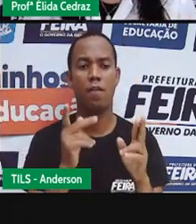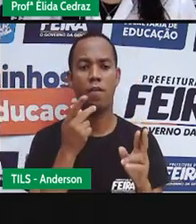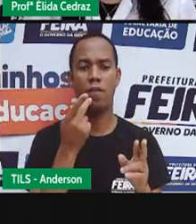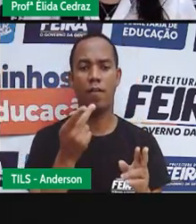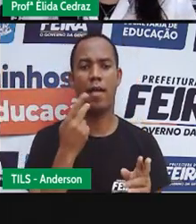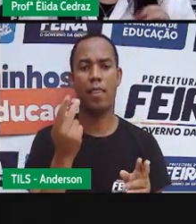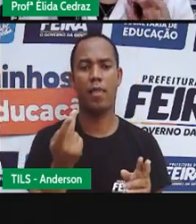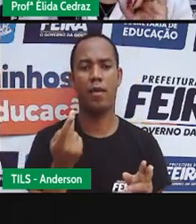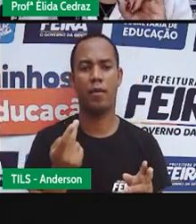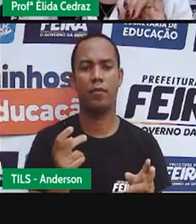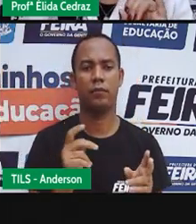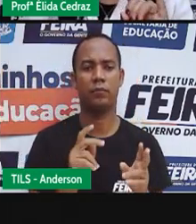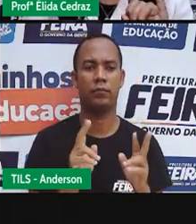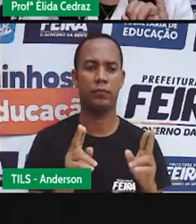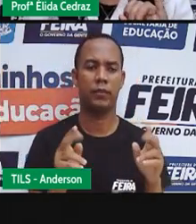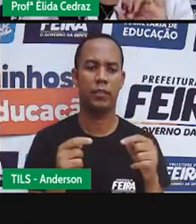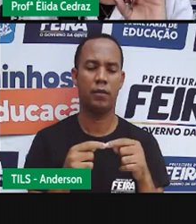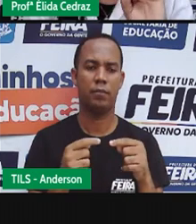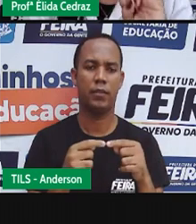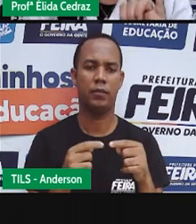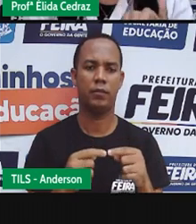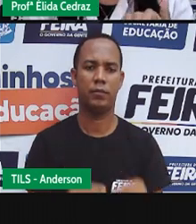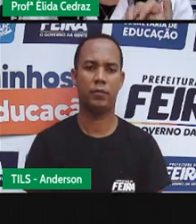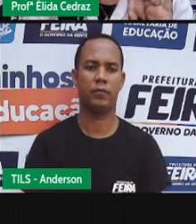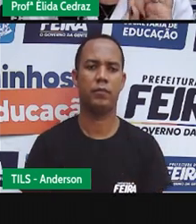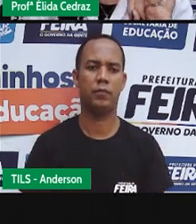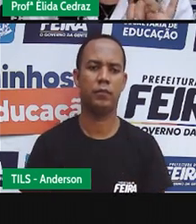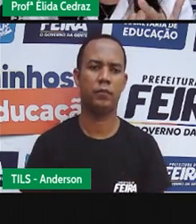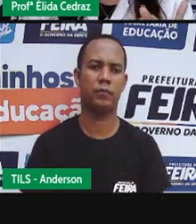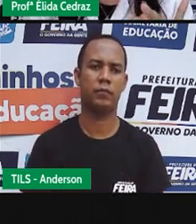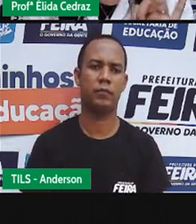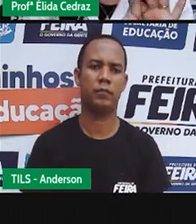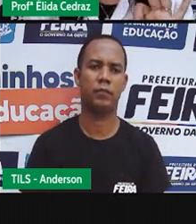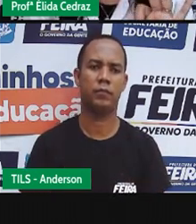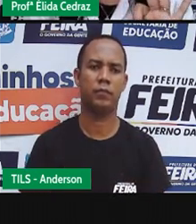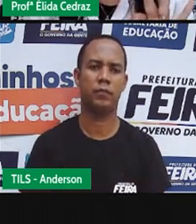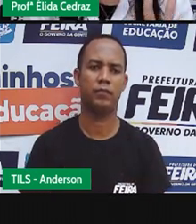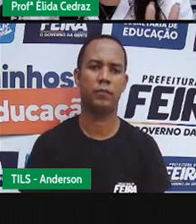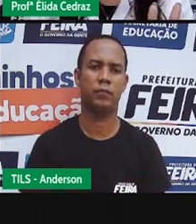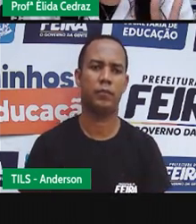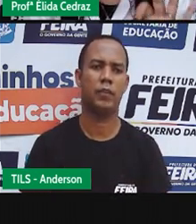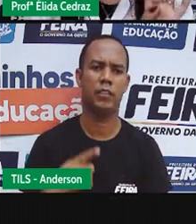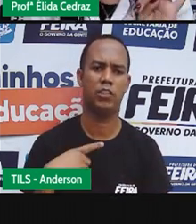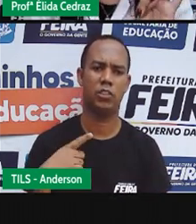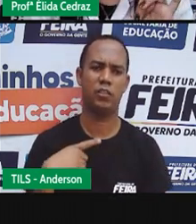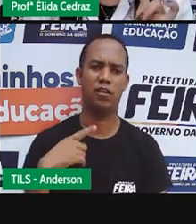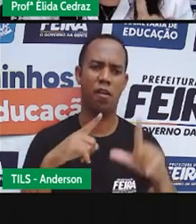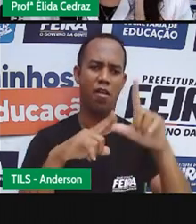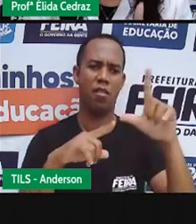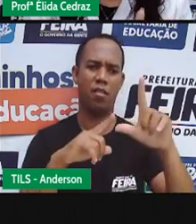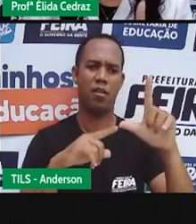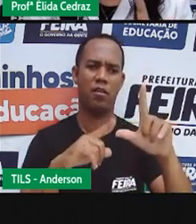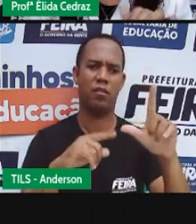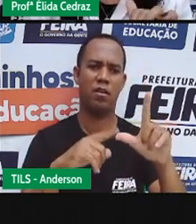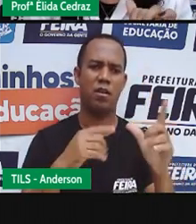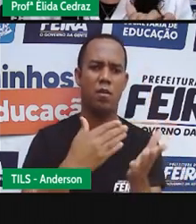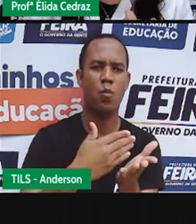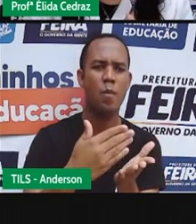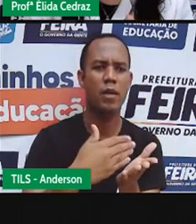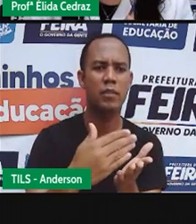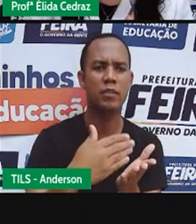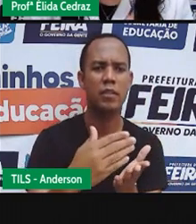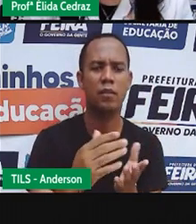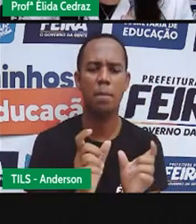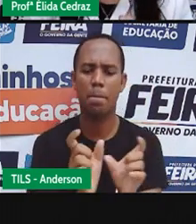anterior. Nós tivemos cá, co, cu, qué e